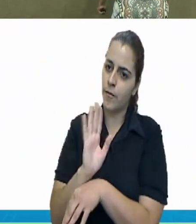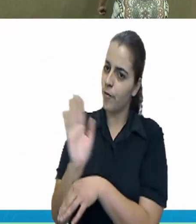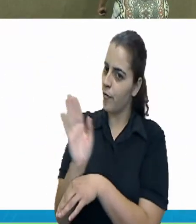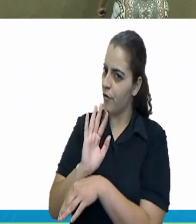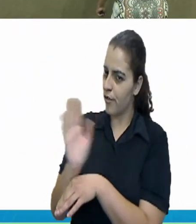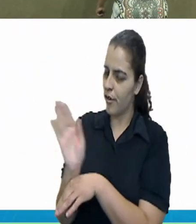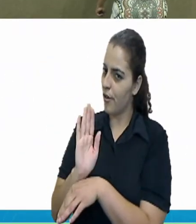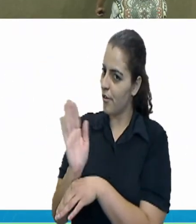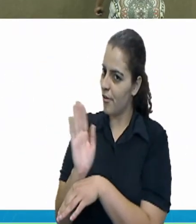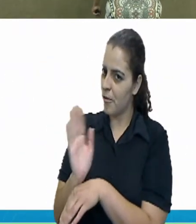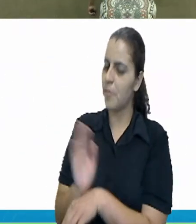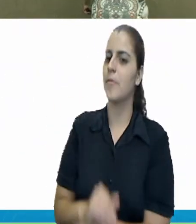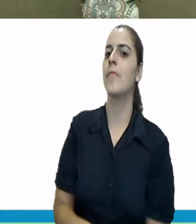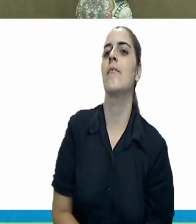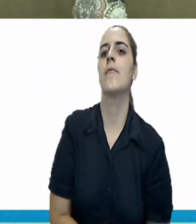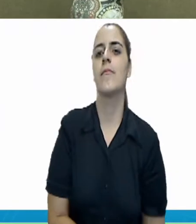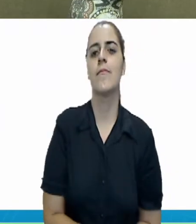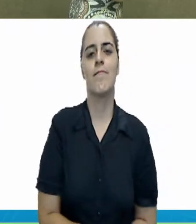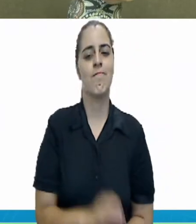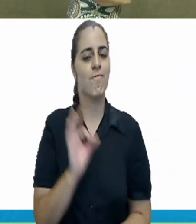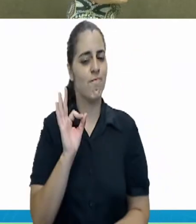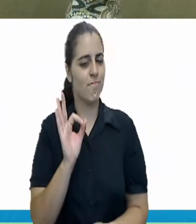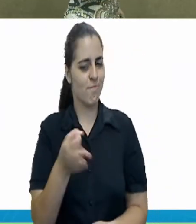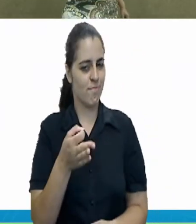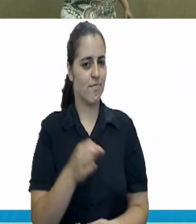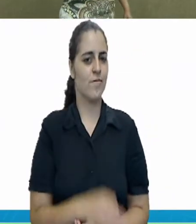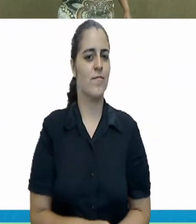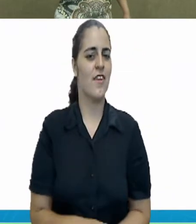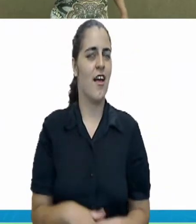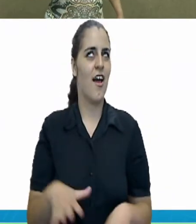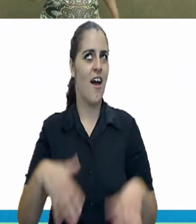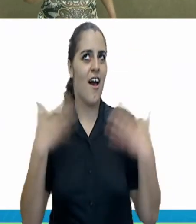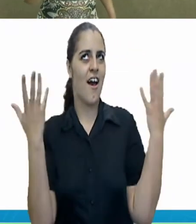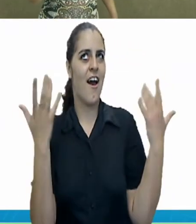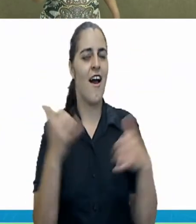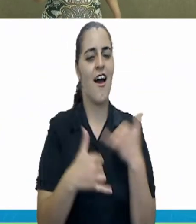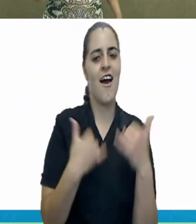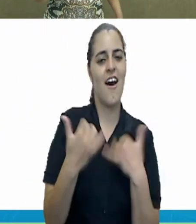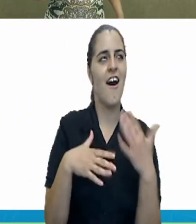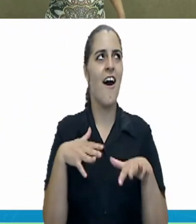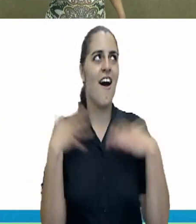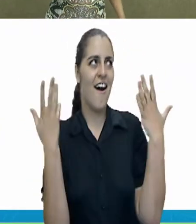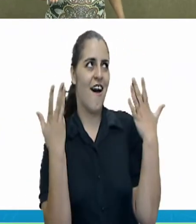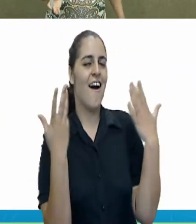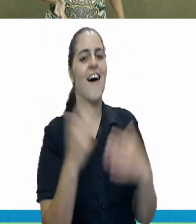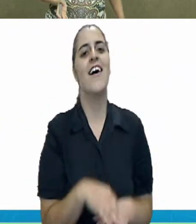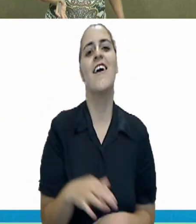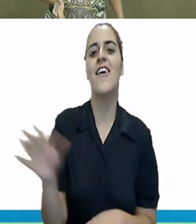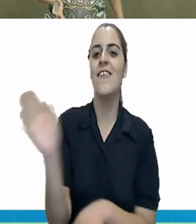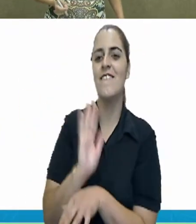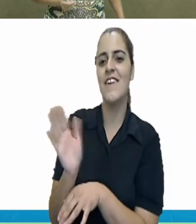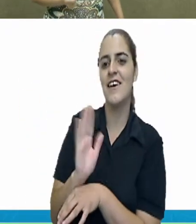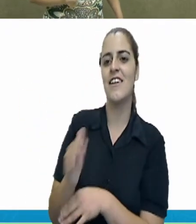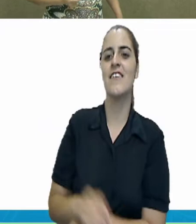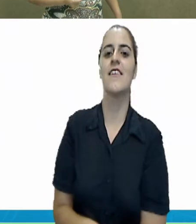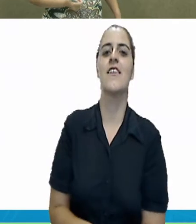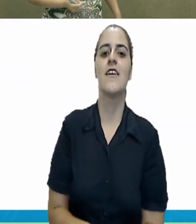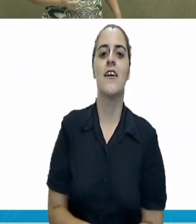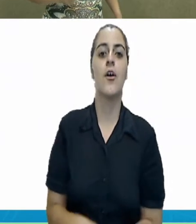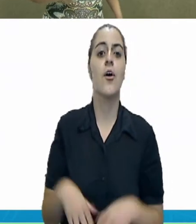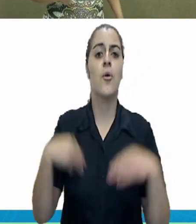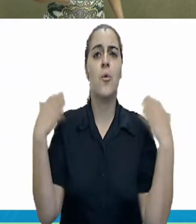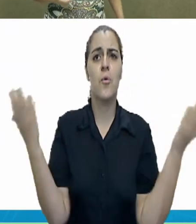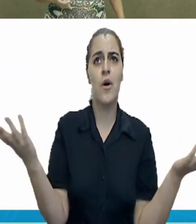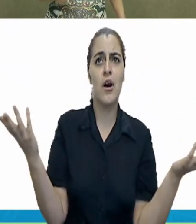disse filme? Isso mesmo. Divertidamente é um filme. Em